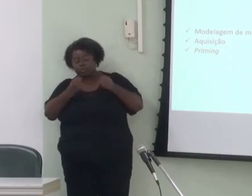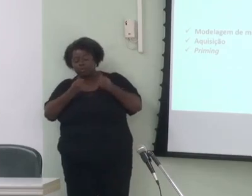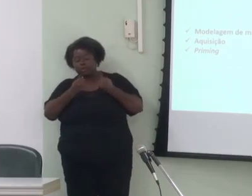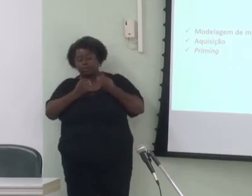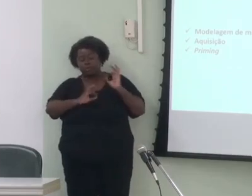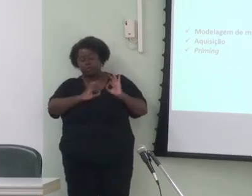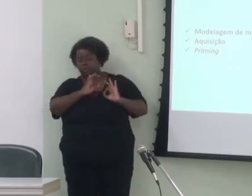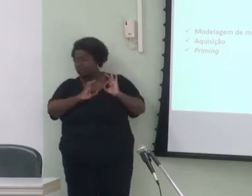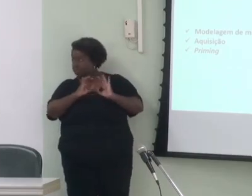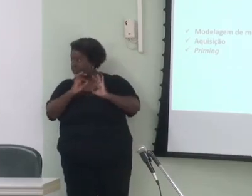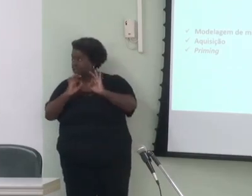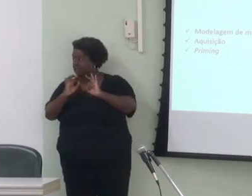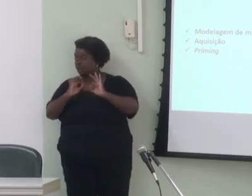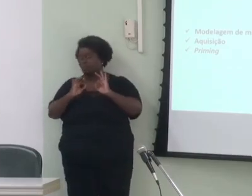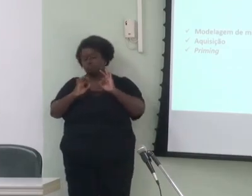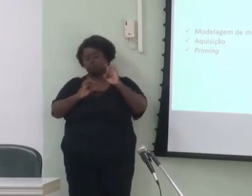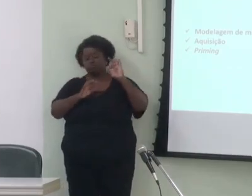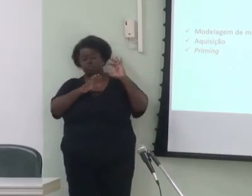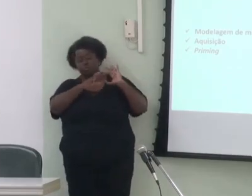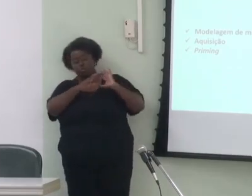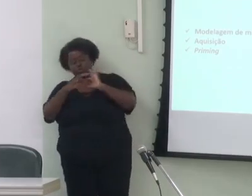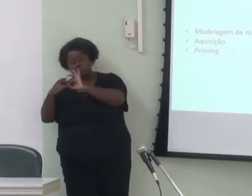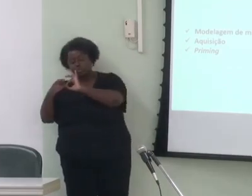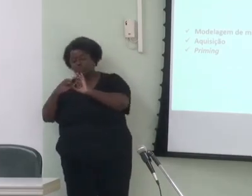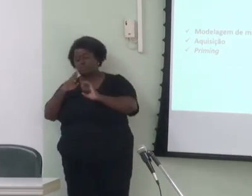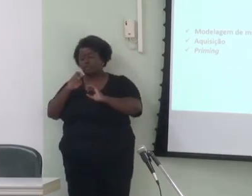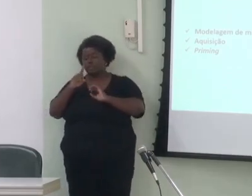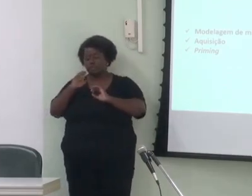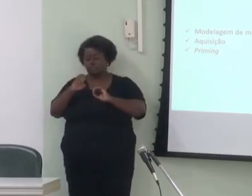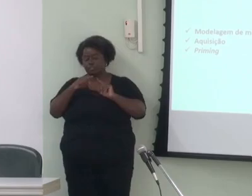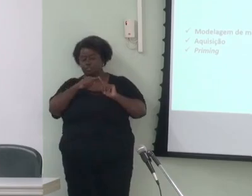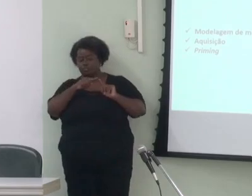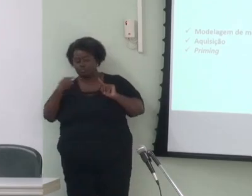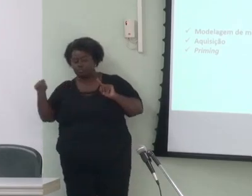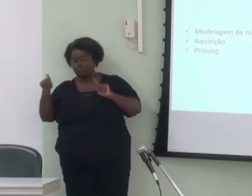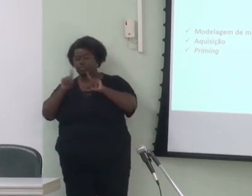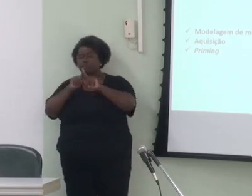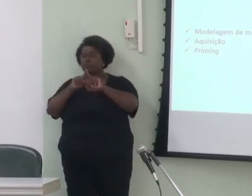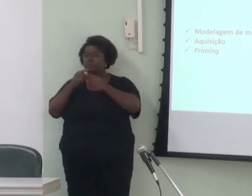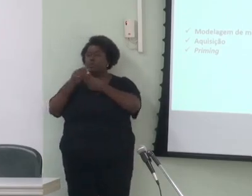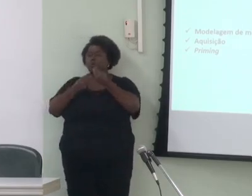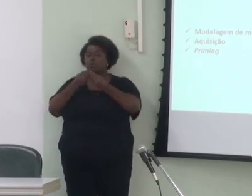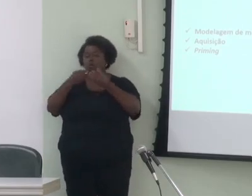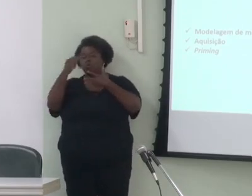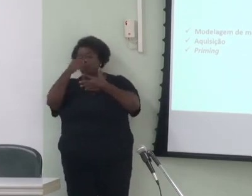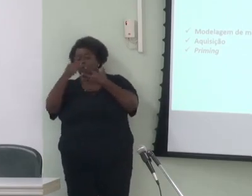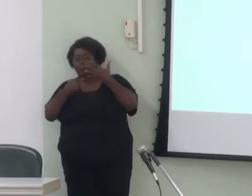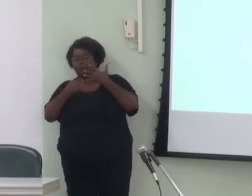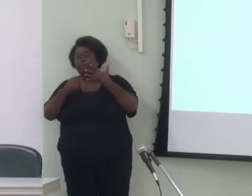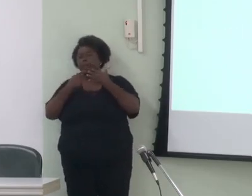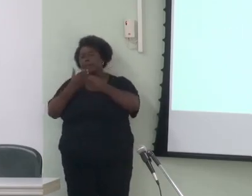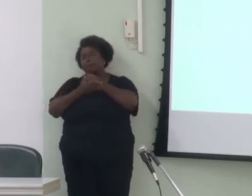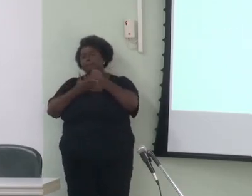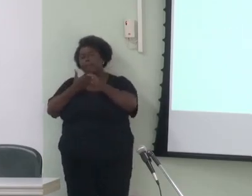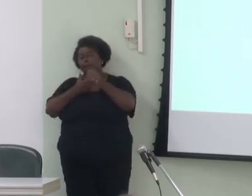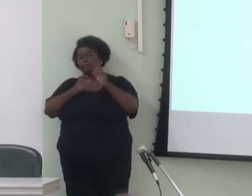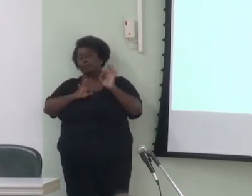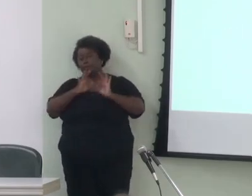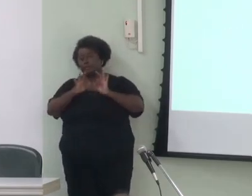horizontal da rede e os mecanismos cognitivos que sustentam essa organização obrigada